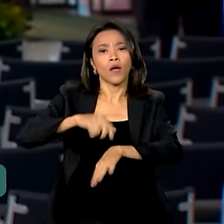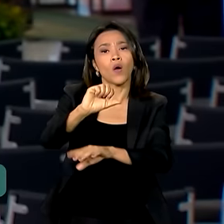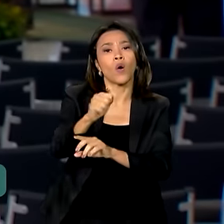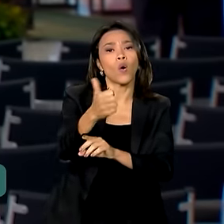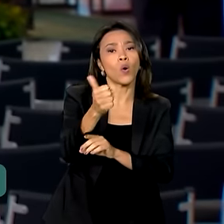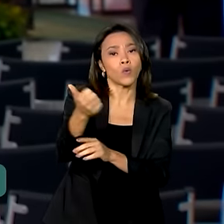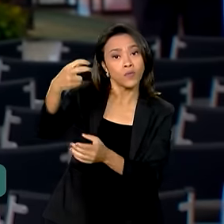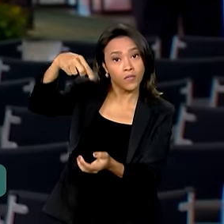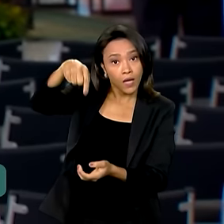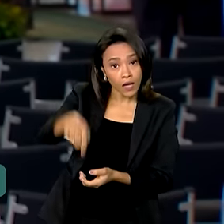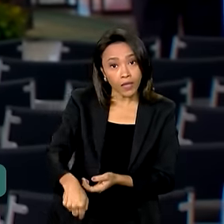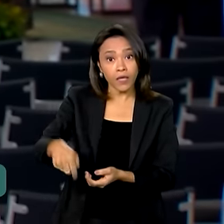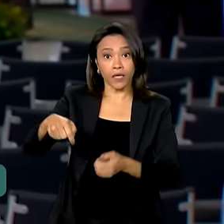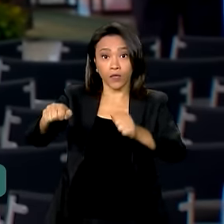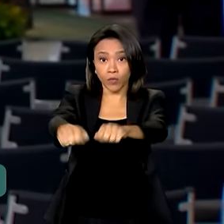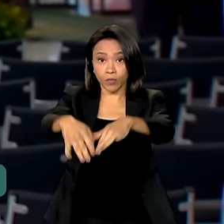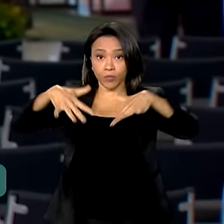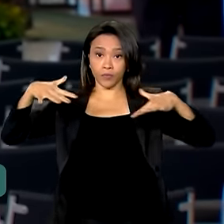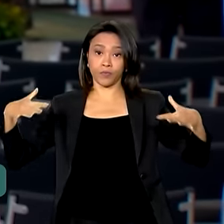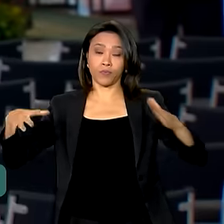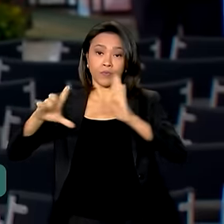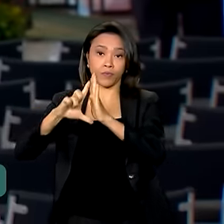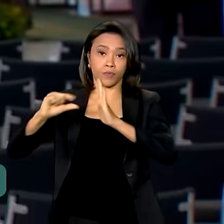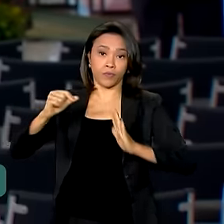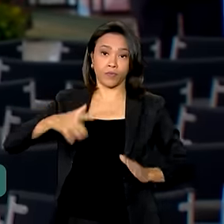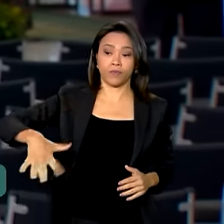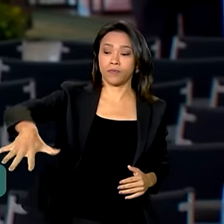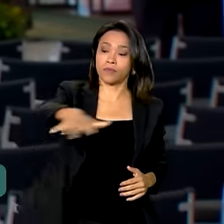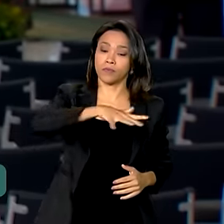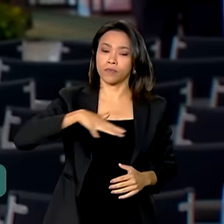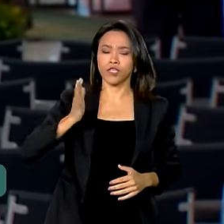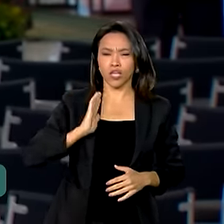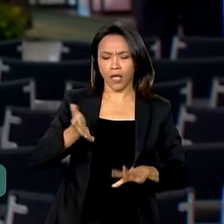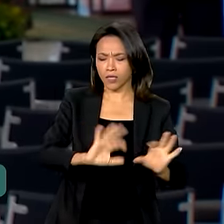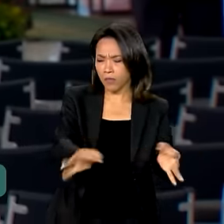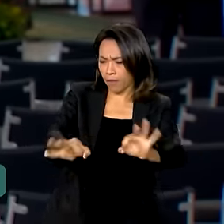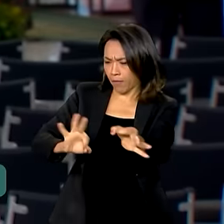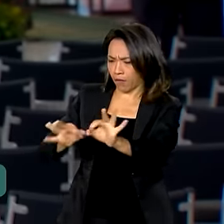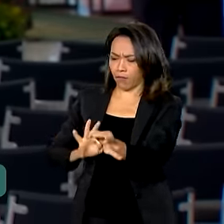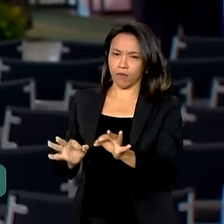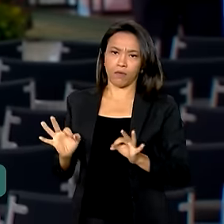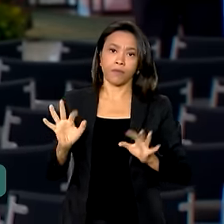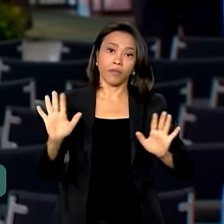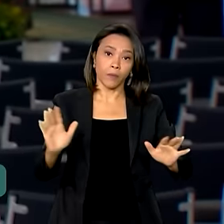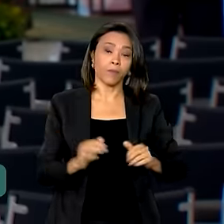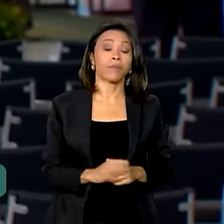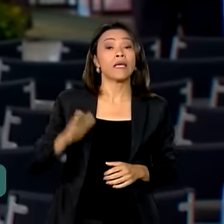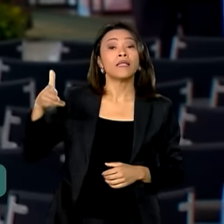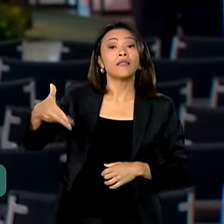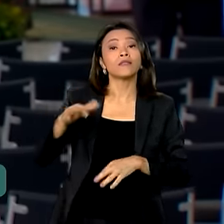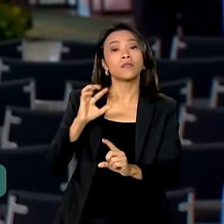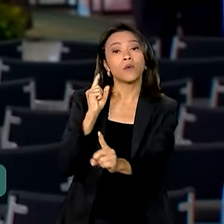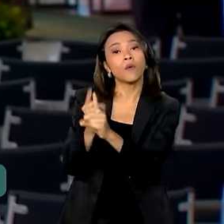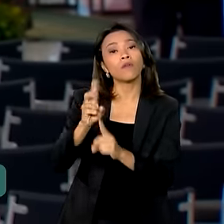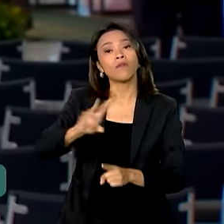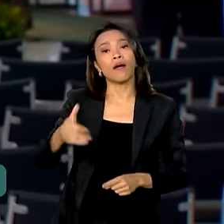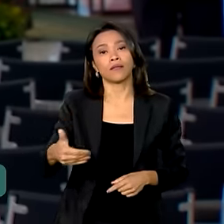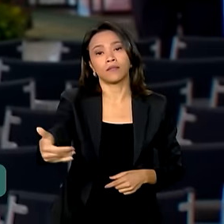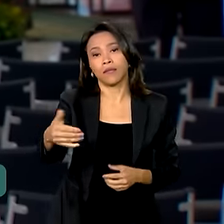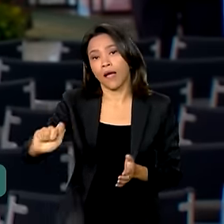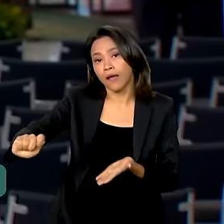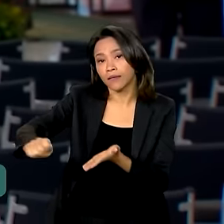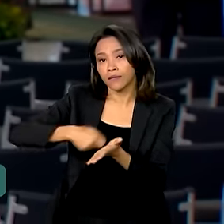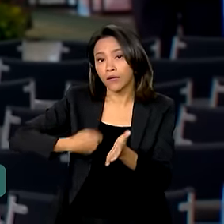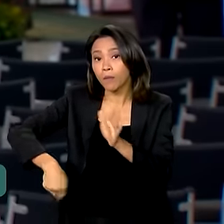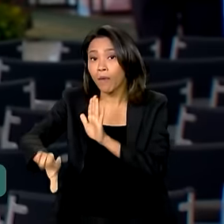no Salão Oeste do Palácio do Planalto, onde estão sendo feitos aí os últimos preparativos. Bom, o evento será assinada a Lei de